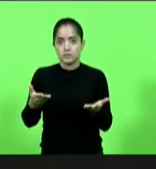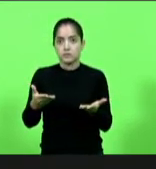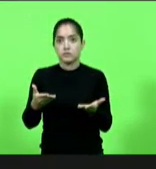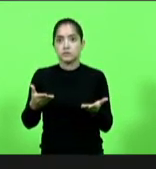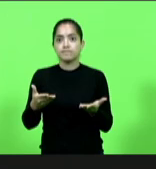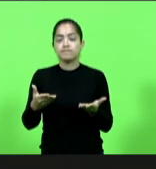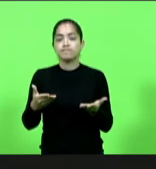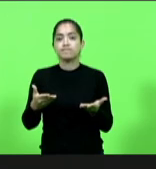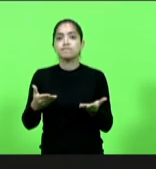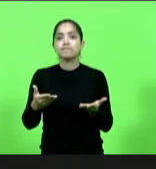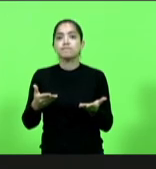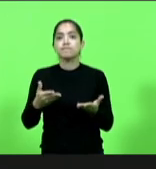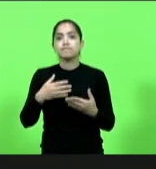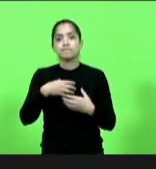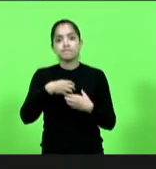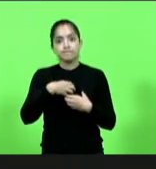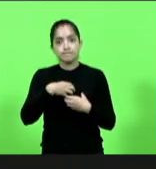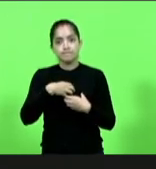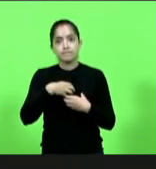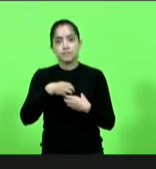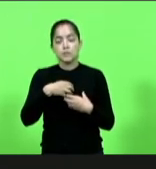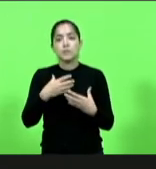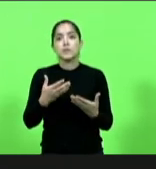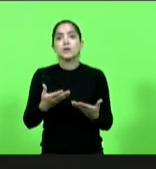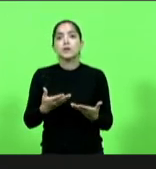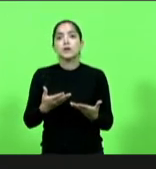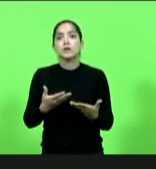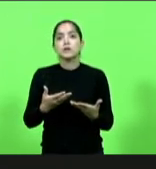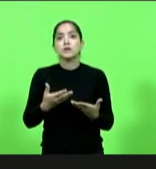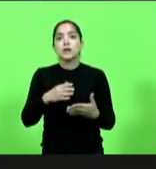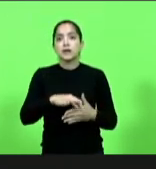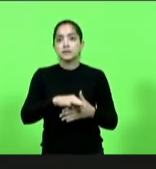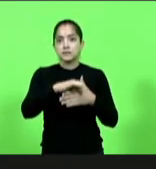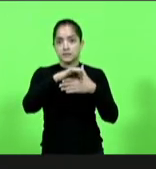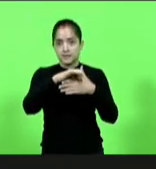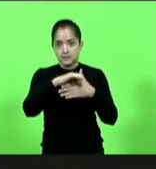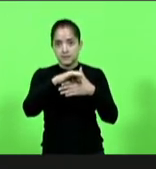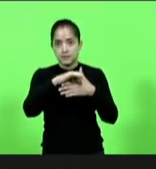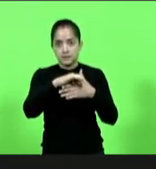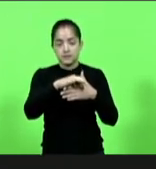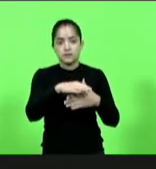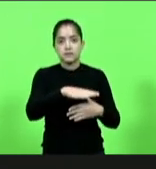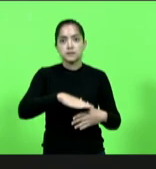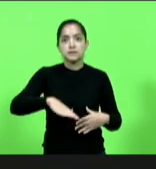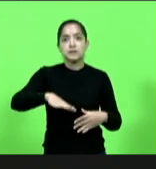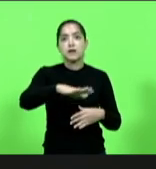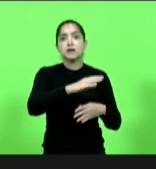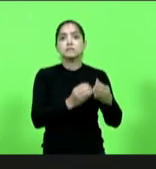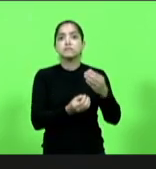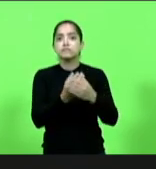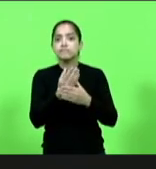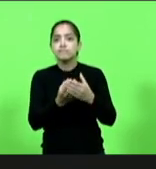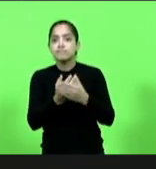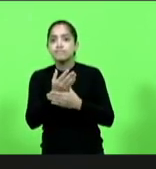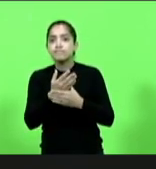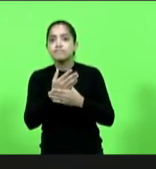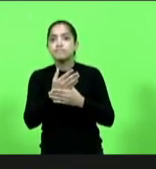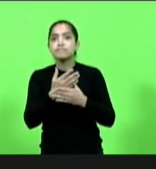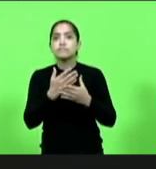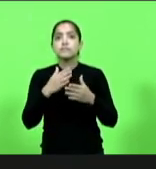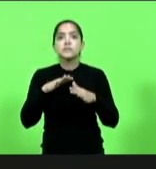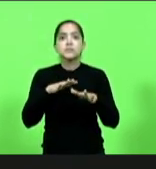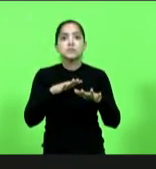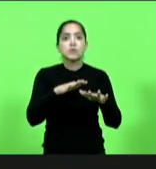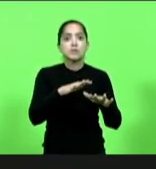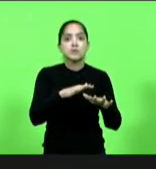verdade, aqui manifestar a minha solidariedade às lideranças aí do setor produtivo catarinense que se mobilizaram diante